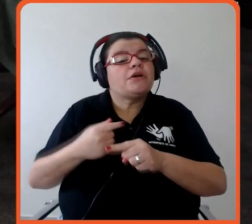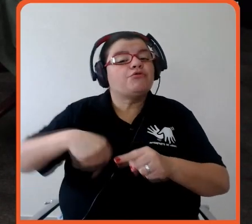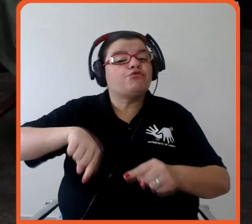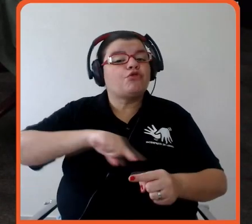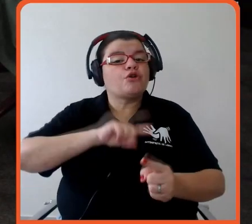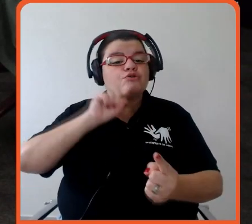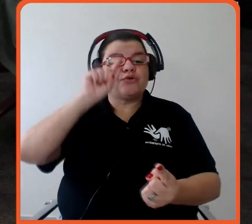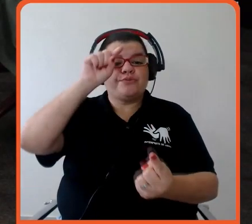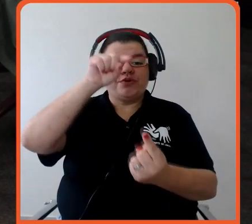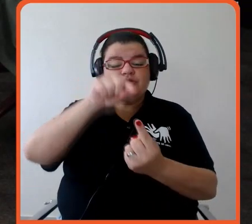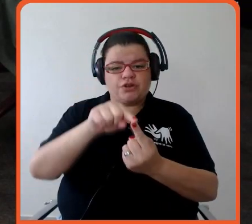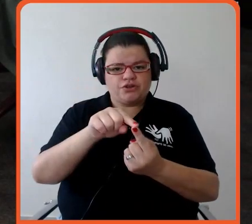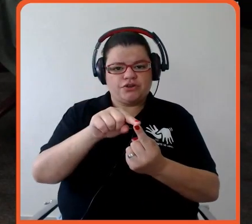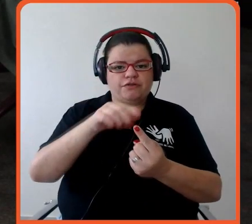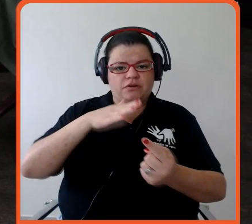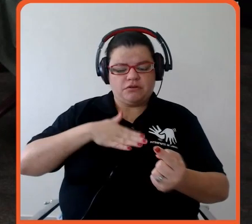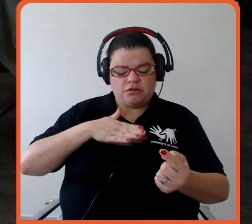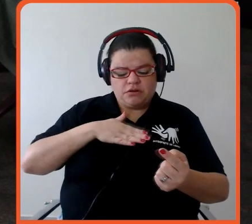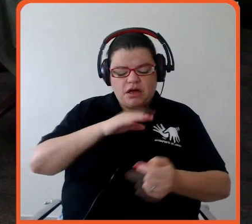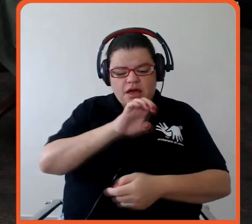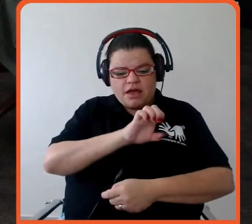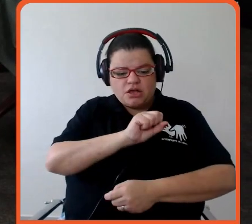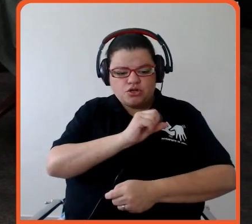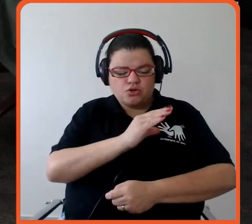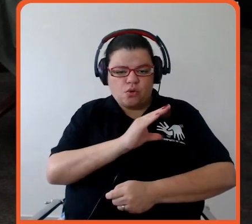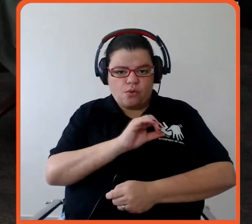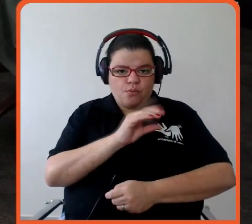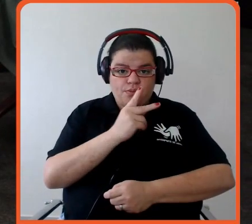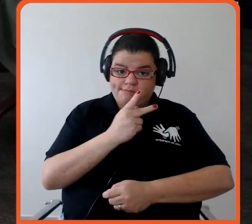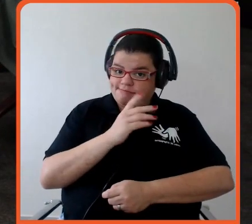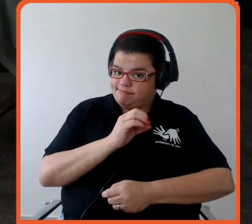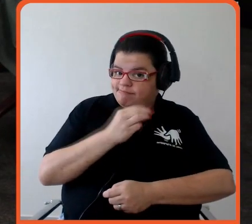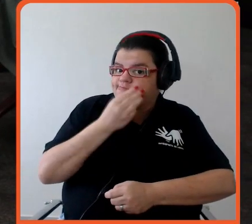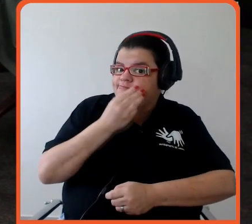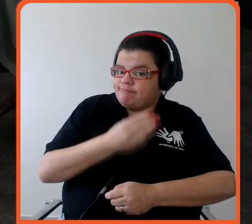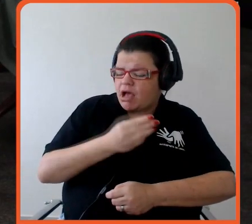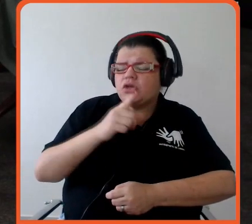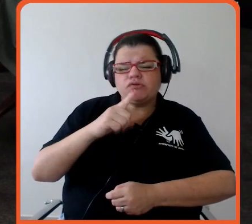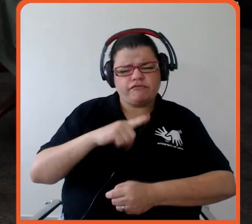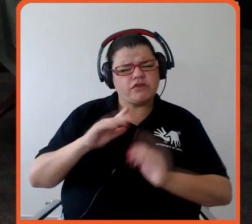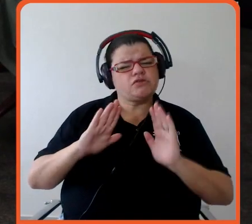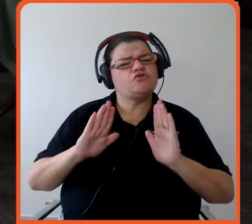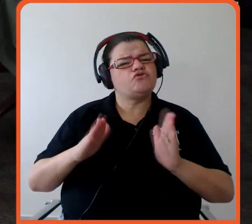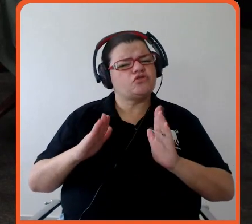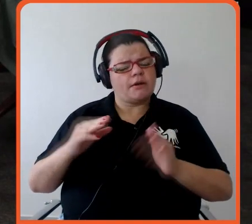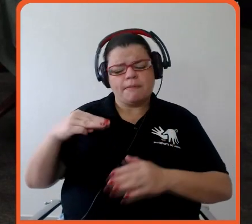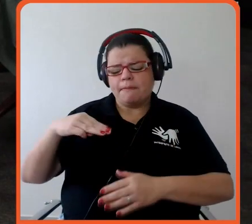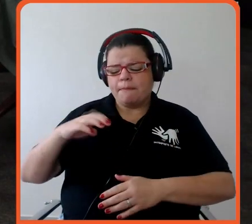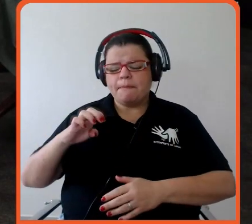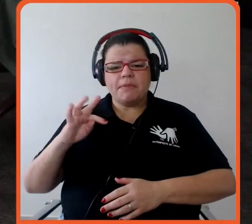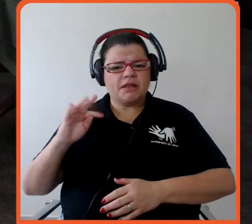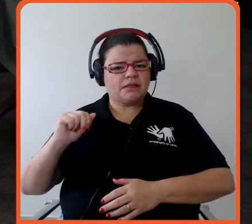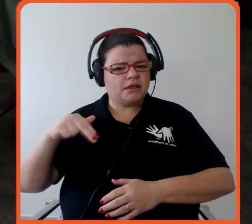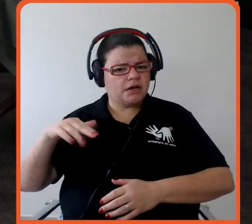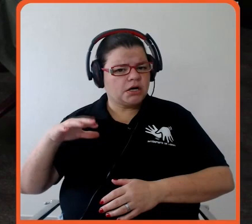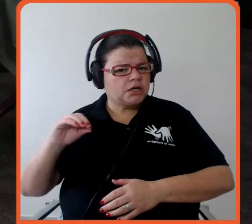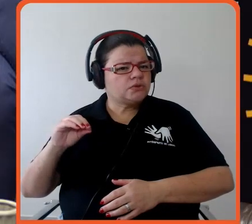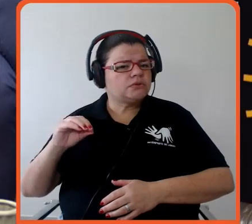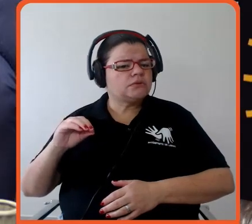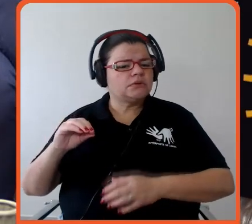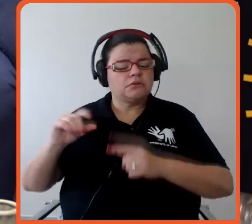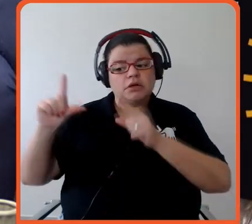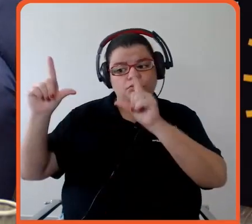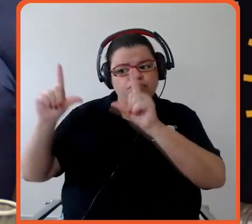nosso escopo 3, né, contivesse já o metano enquanto medida de redução,